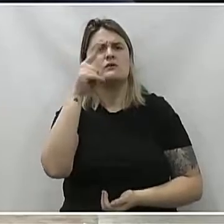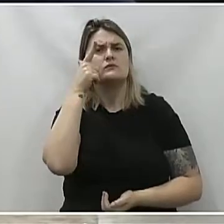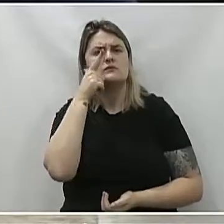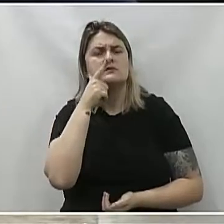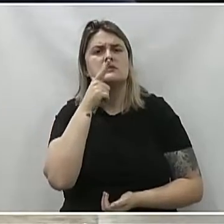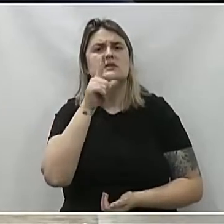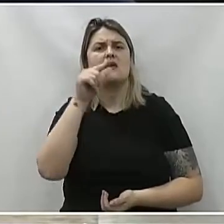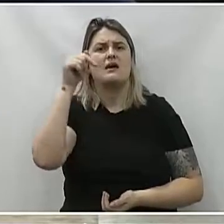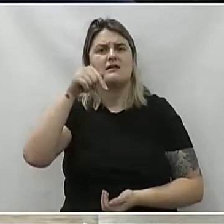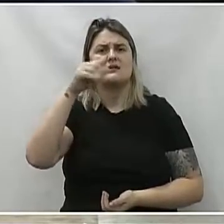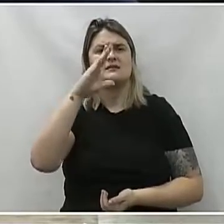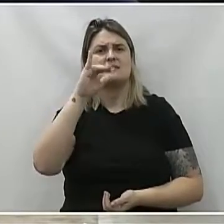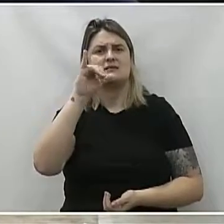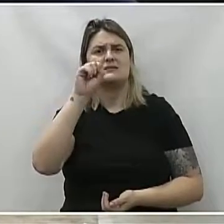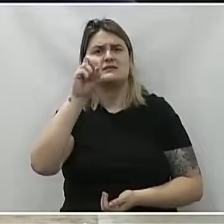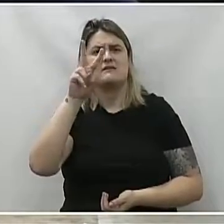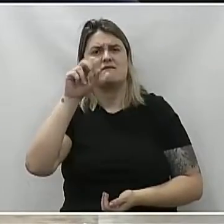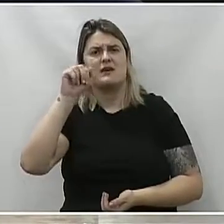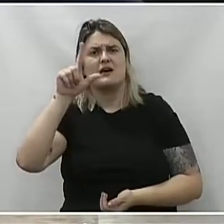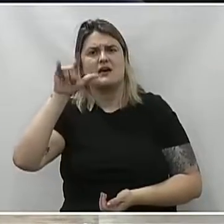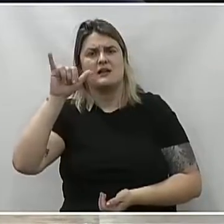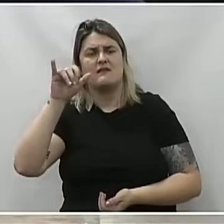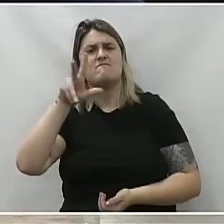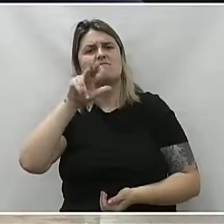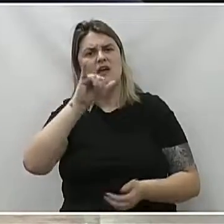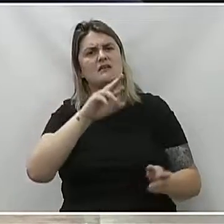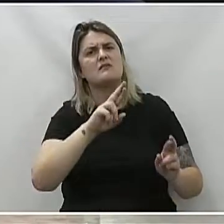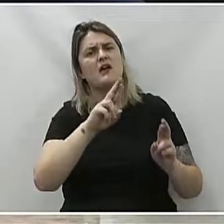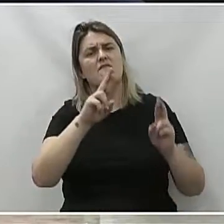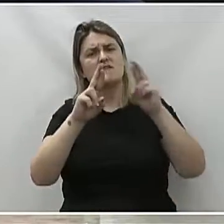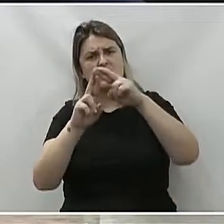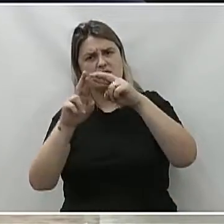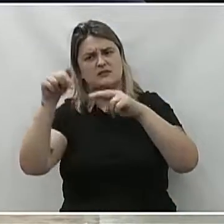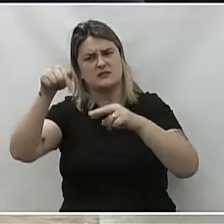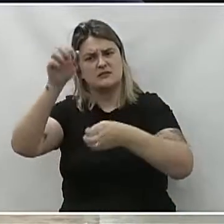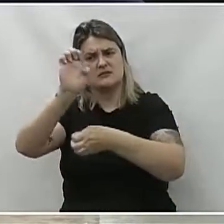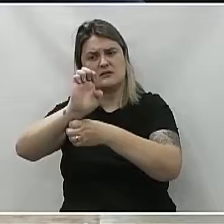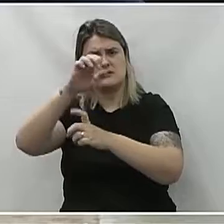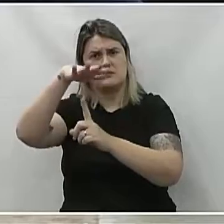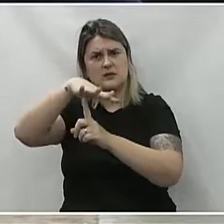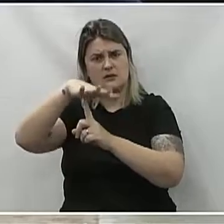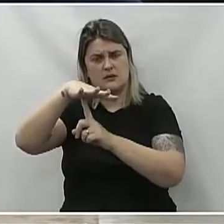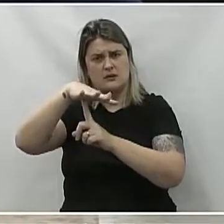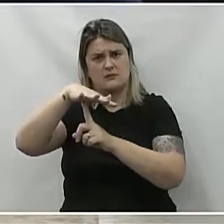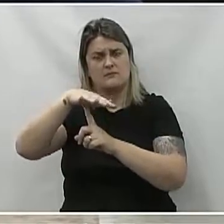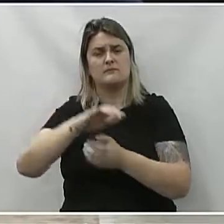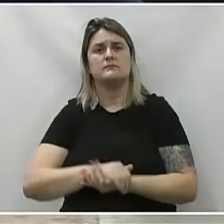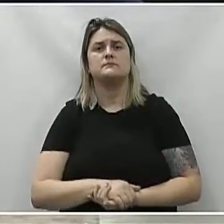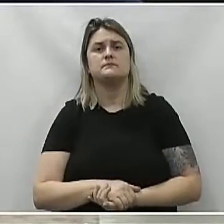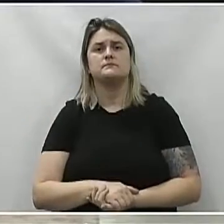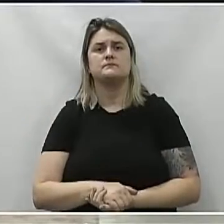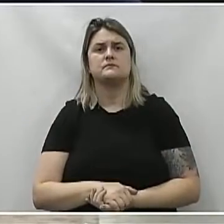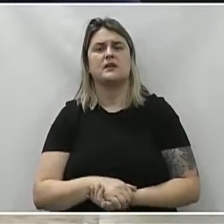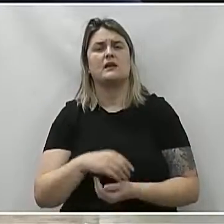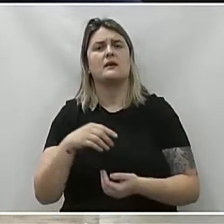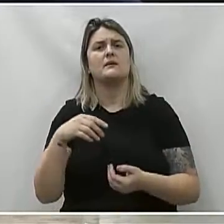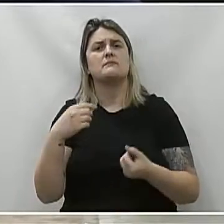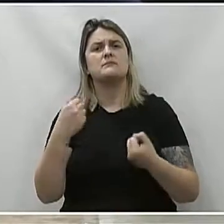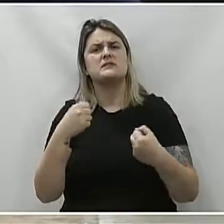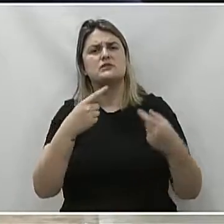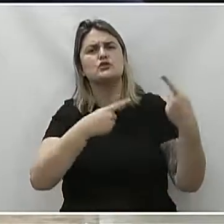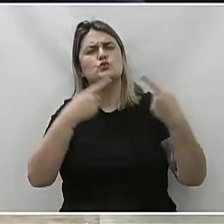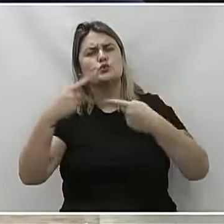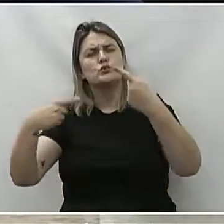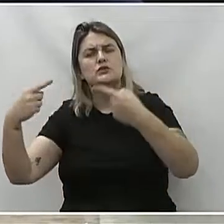uma CISVALE, que vai ser uma referência no Estado do Paraná e que nós possamos, além desse assunto teu, trazer essa